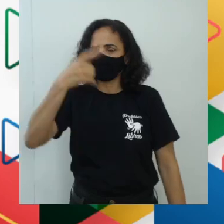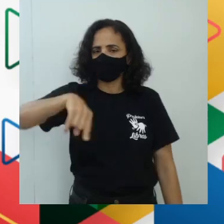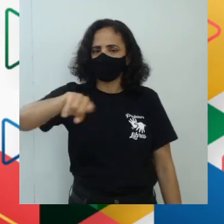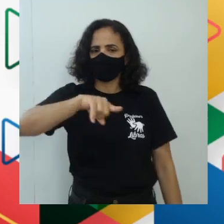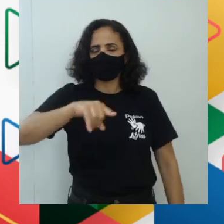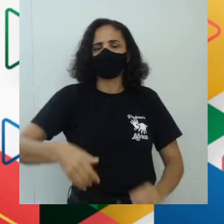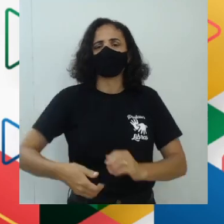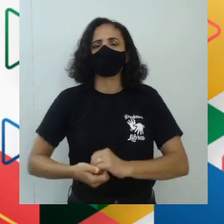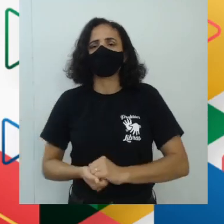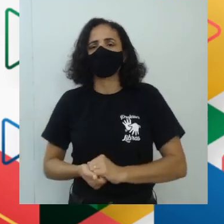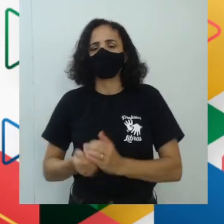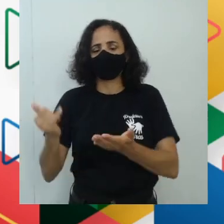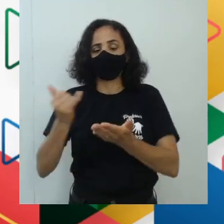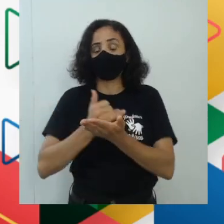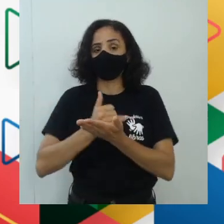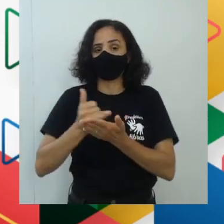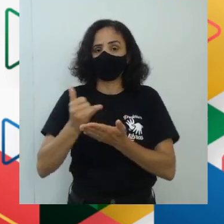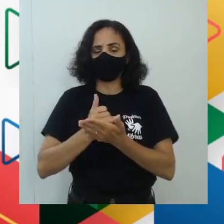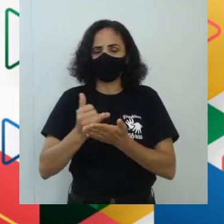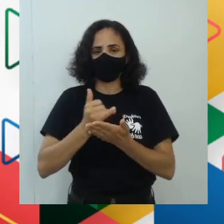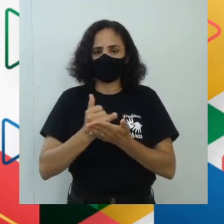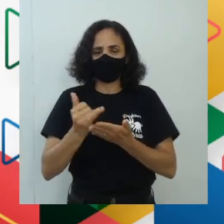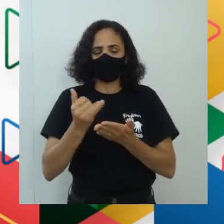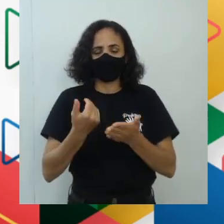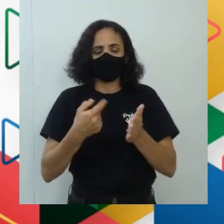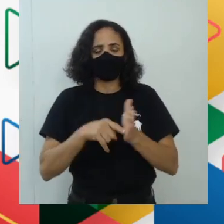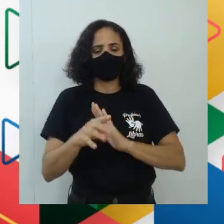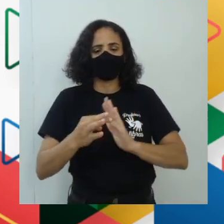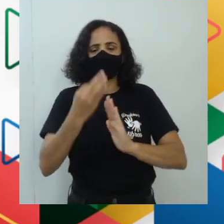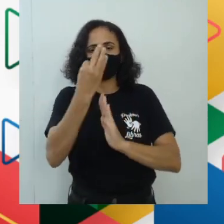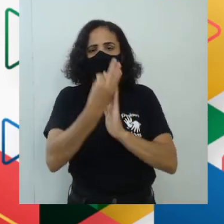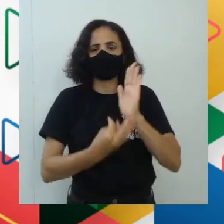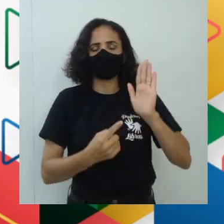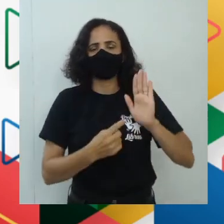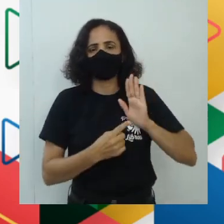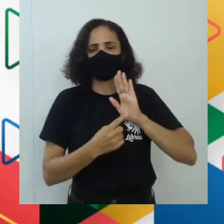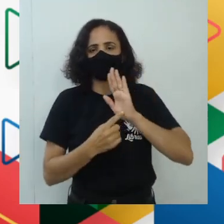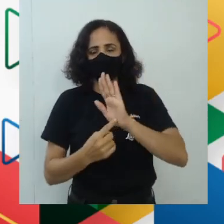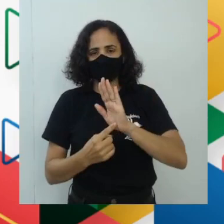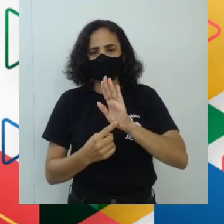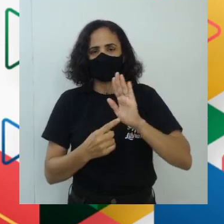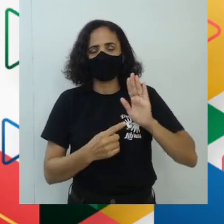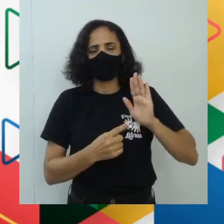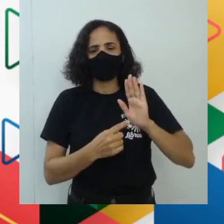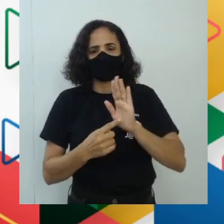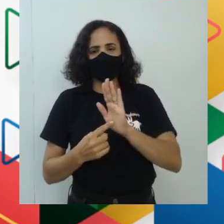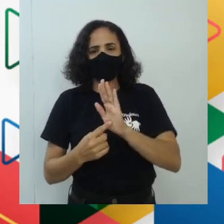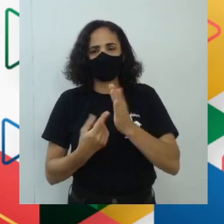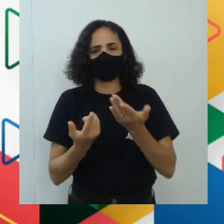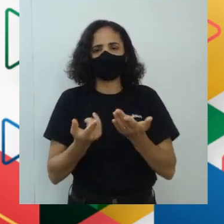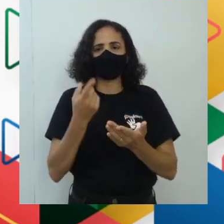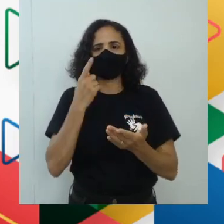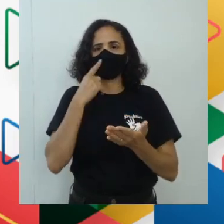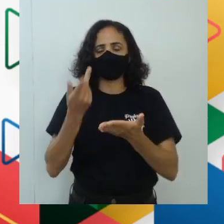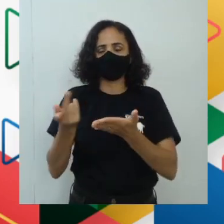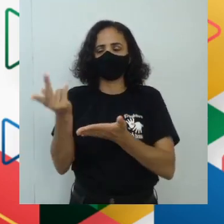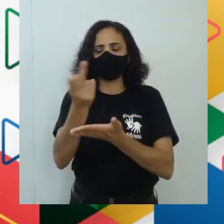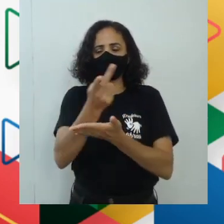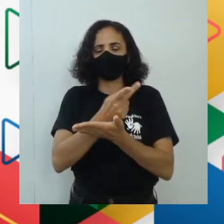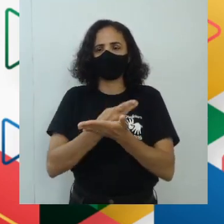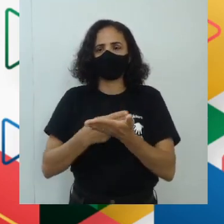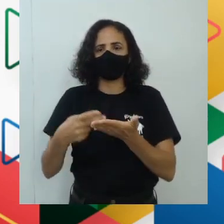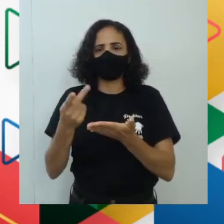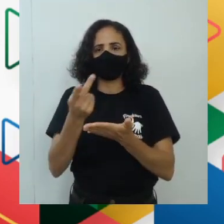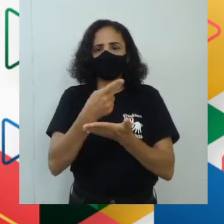que logo no início, o texto, ele nos traz, antes do texto, na verdade, nos traz uma figura, e essa figura,